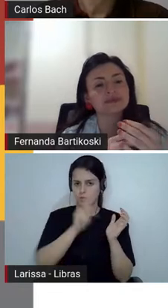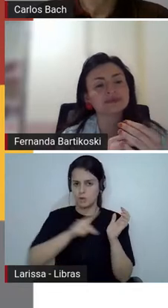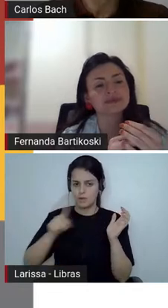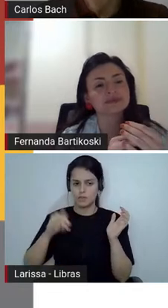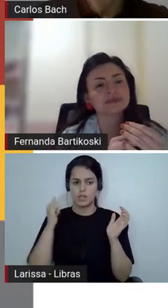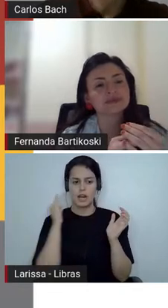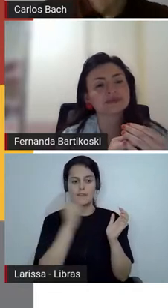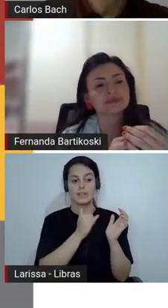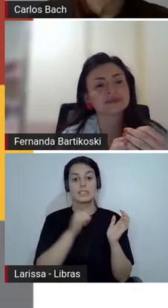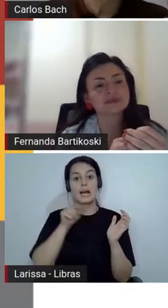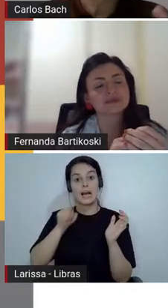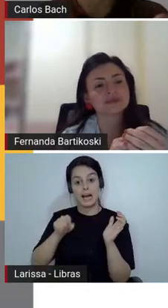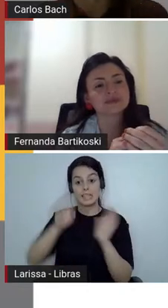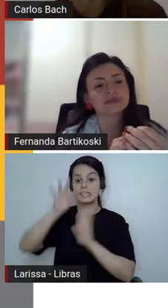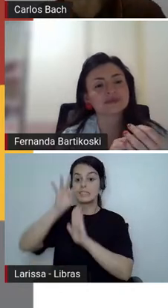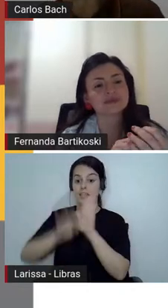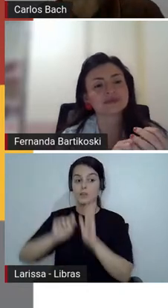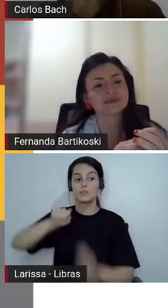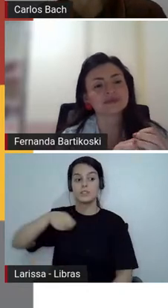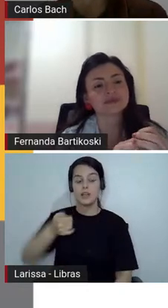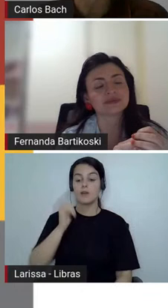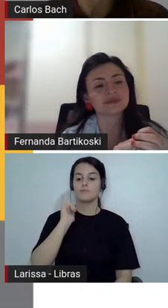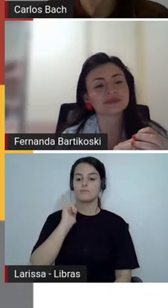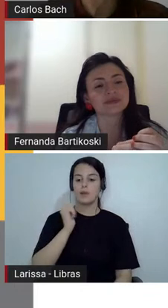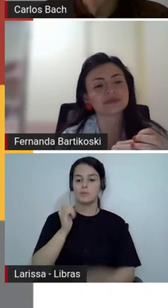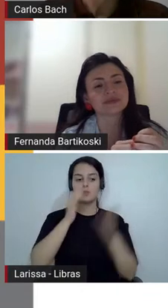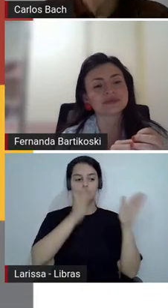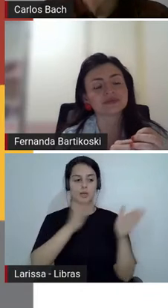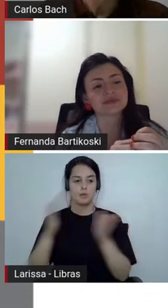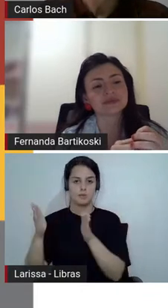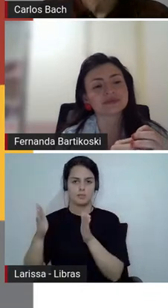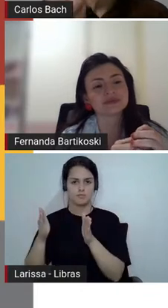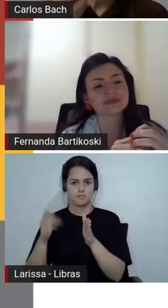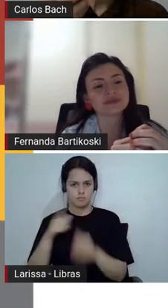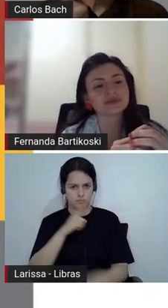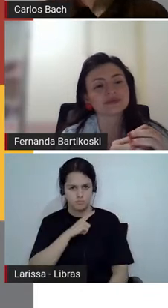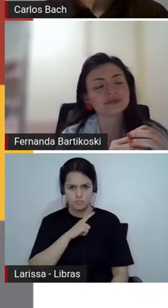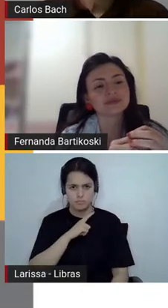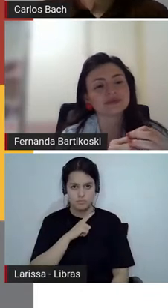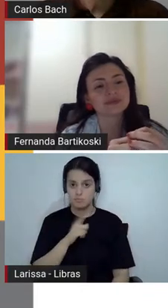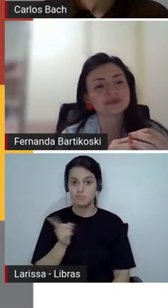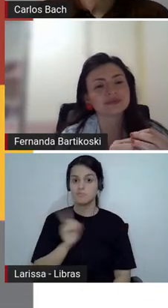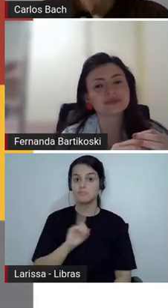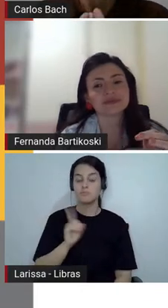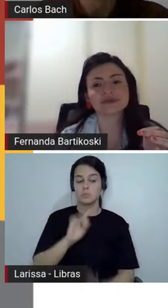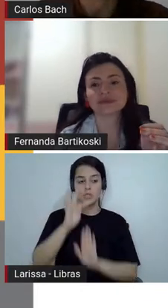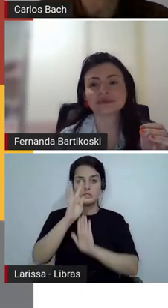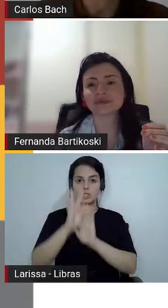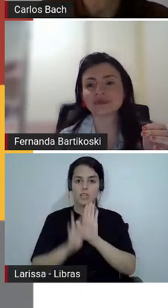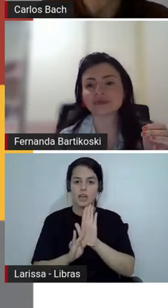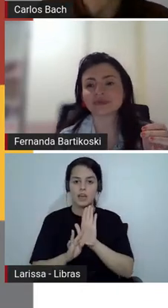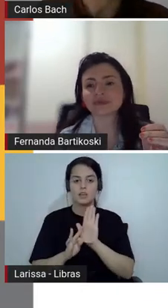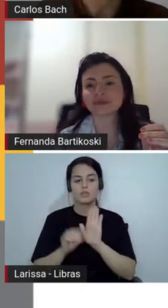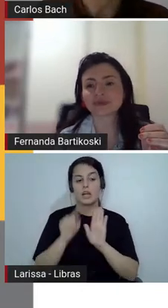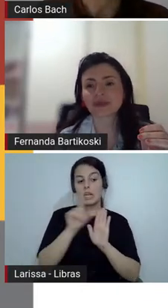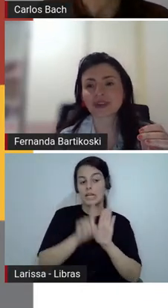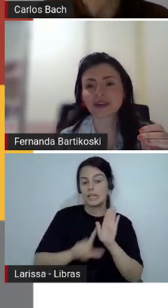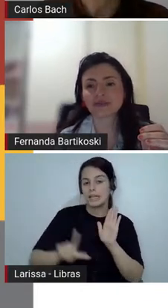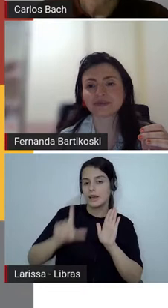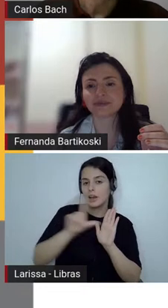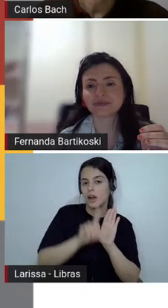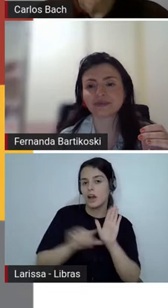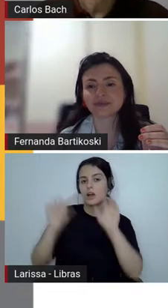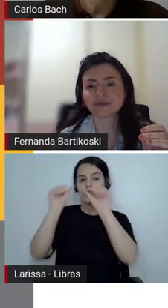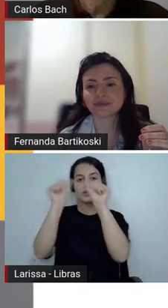como um texto literário a gente está trabalhando as imagens então porque a gente inverte porque a gente está falando de leitura literária